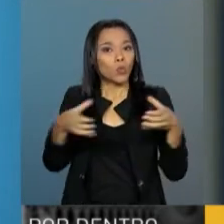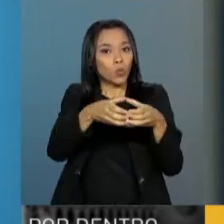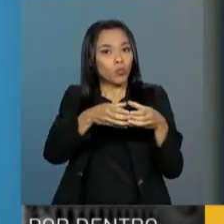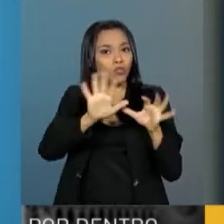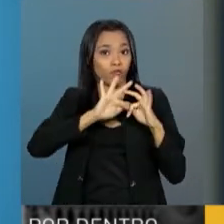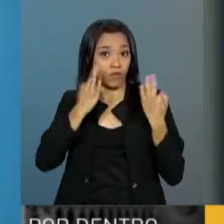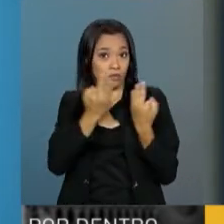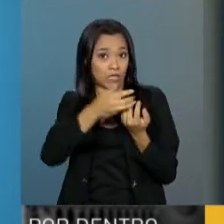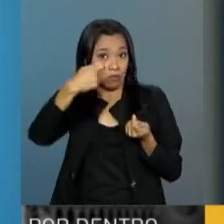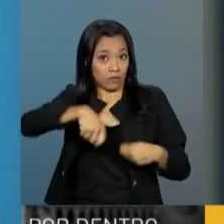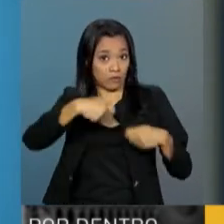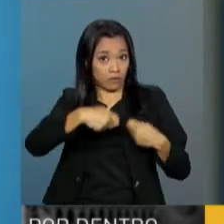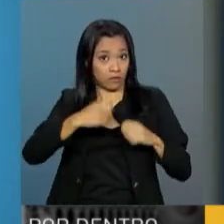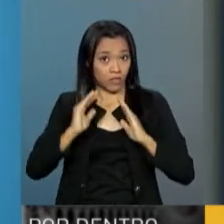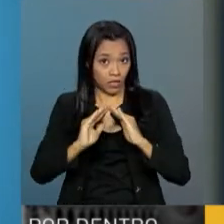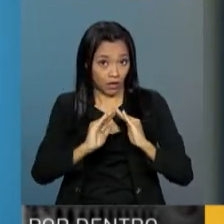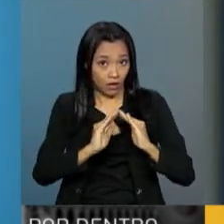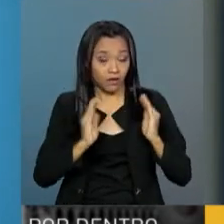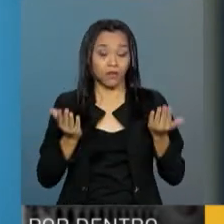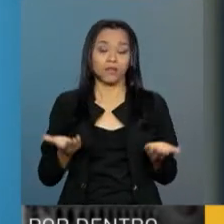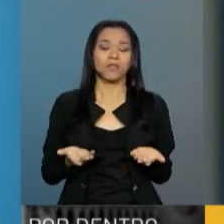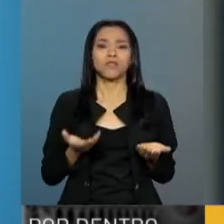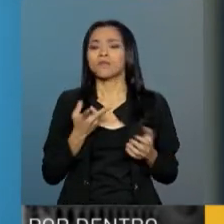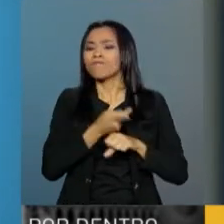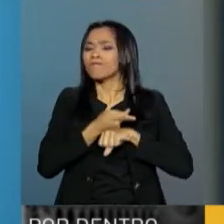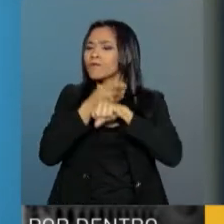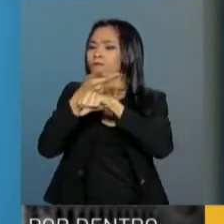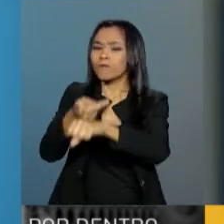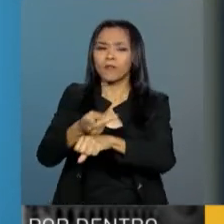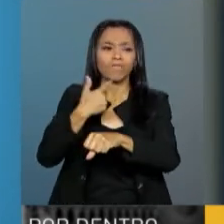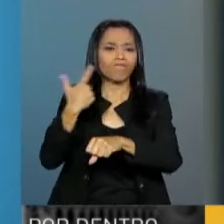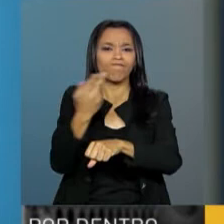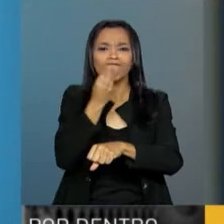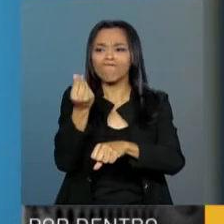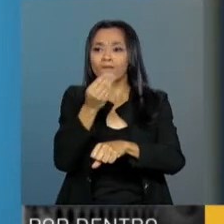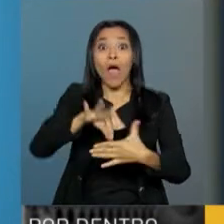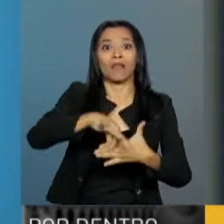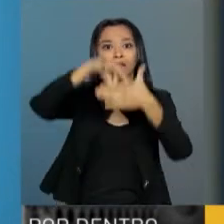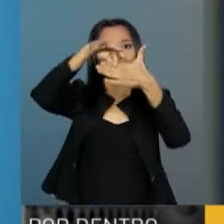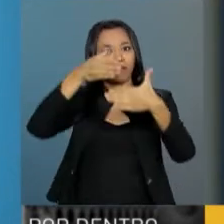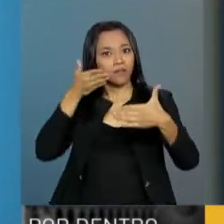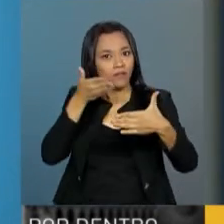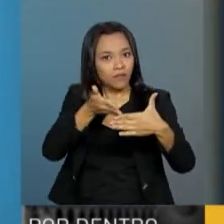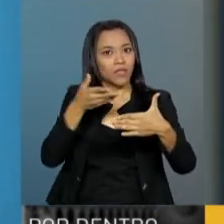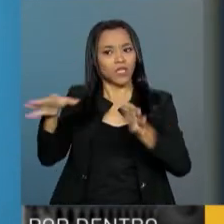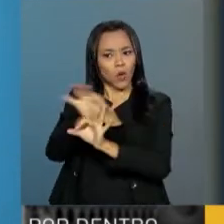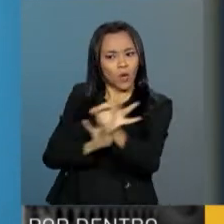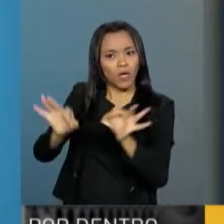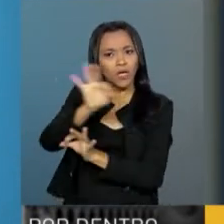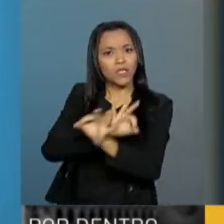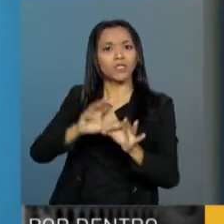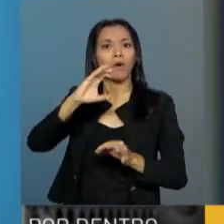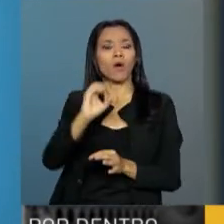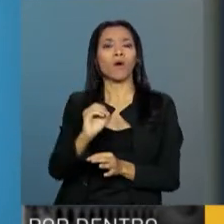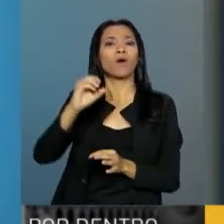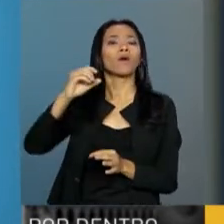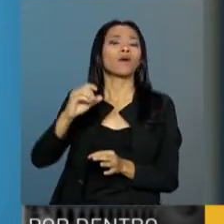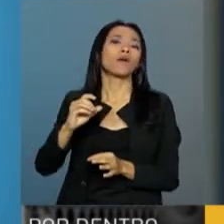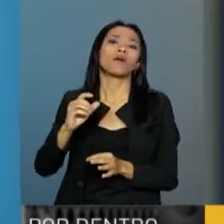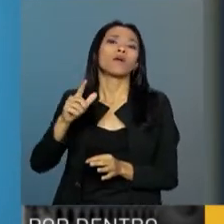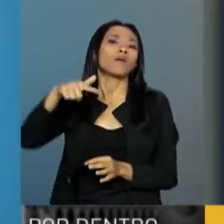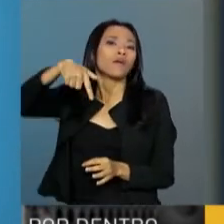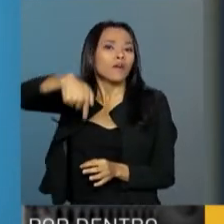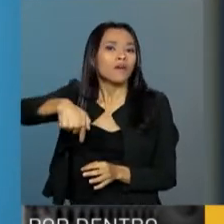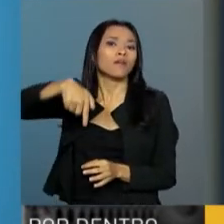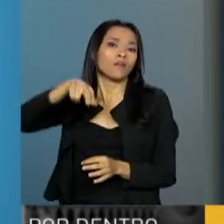que precisam de casa, encontrarem uma liderança que forme uma entidade organizadora e que venha fazer a